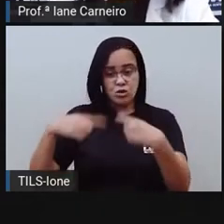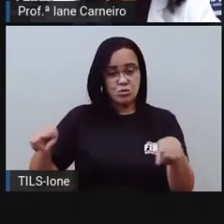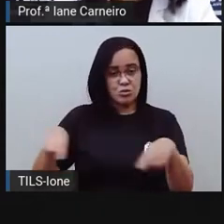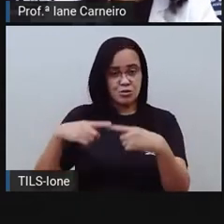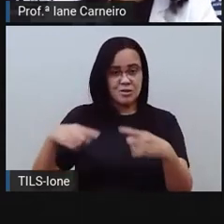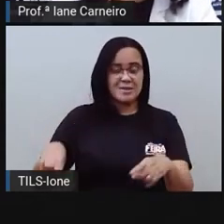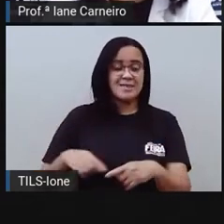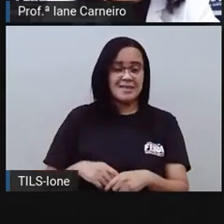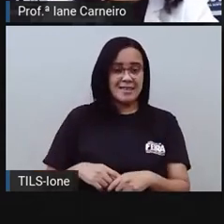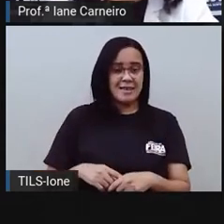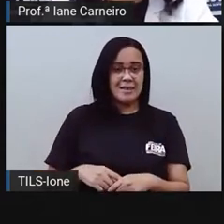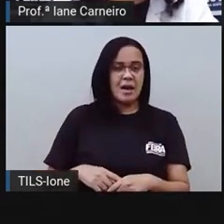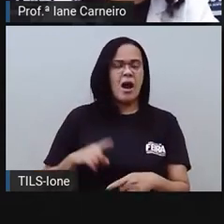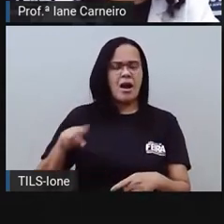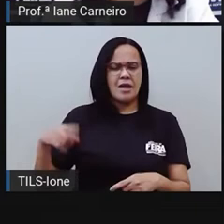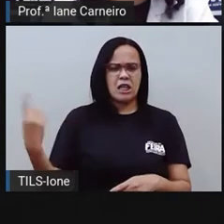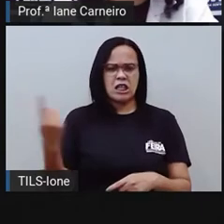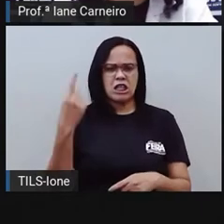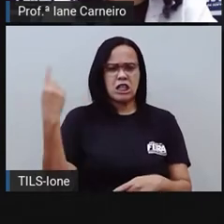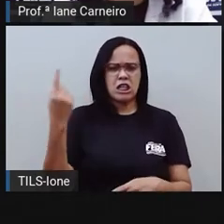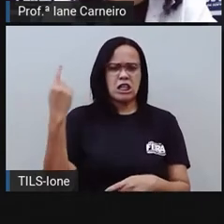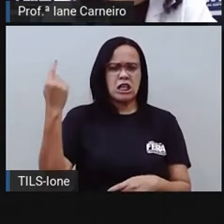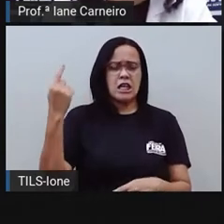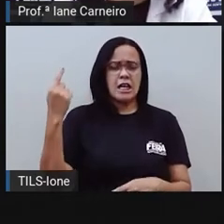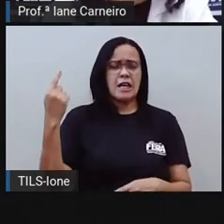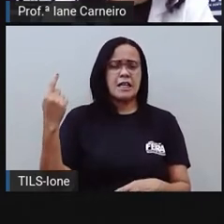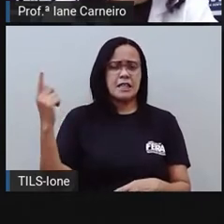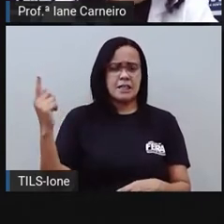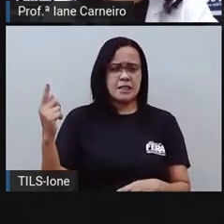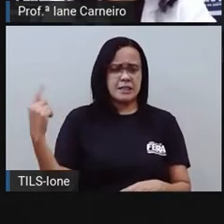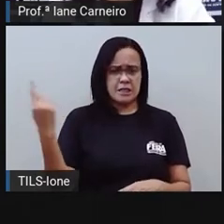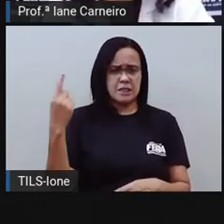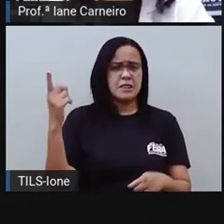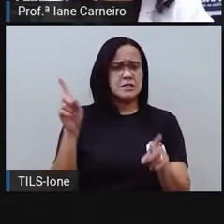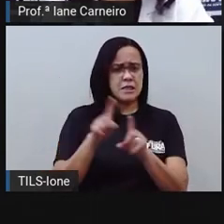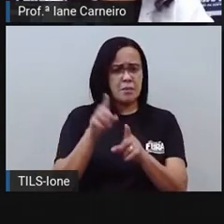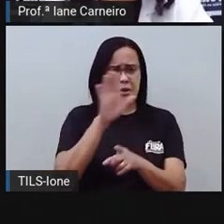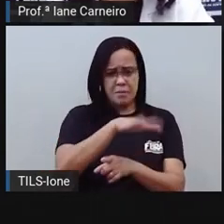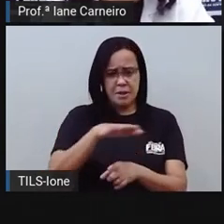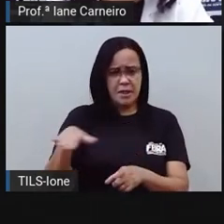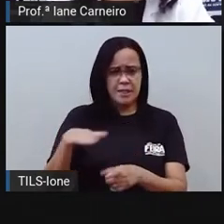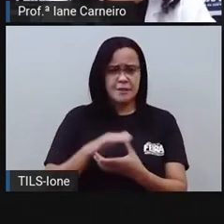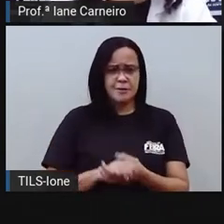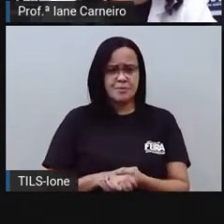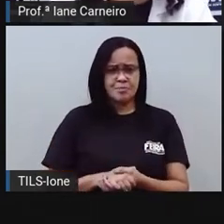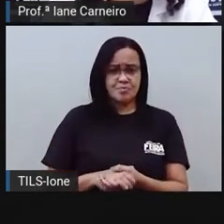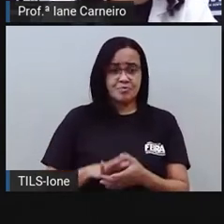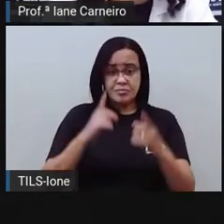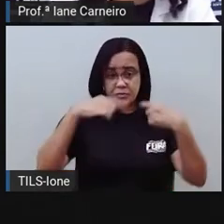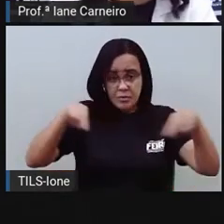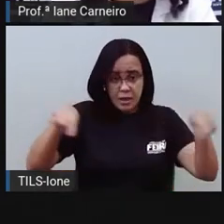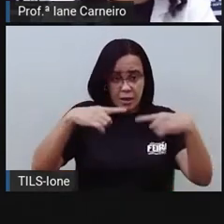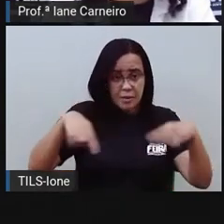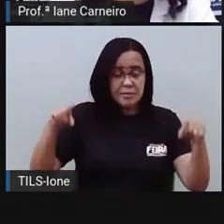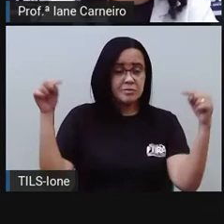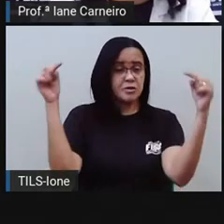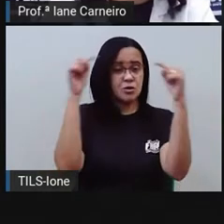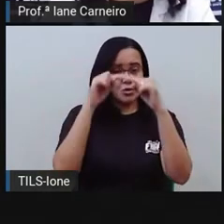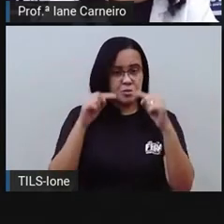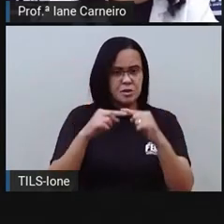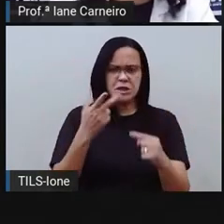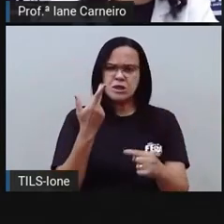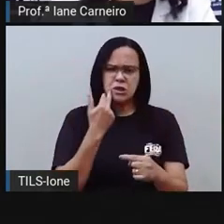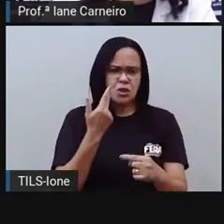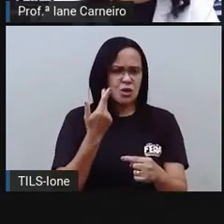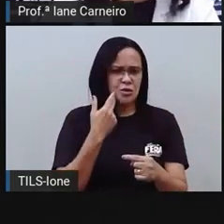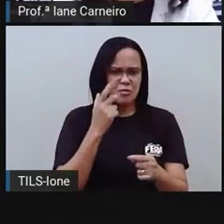algo muito importante sobre isso, né? É normal ser diferente, né? A gente não tem que